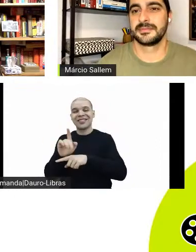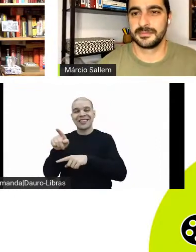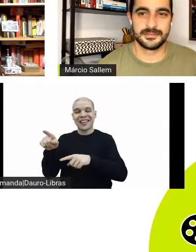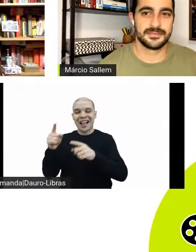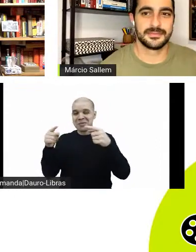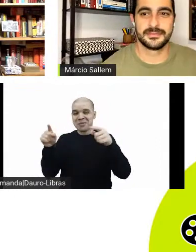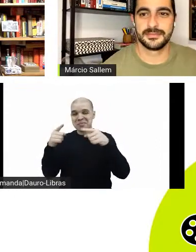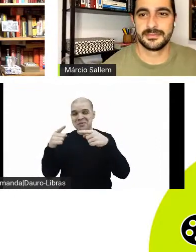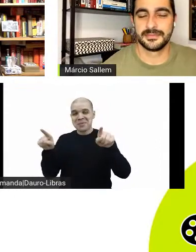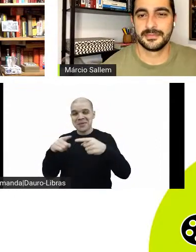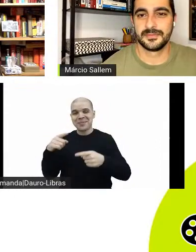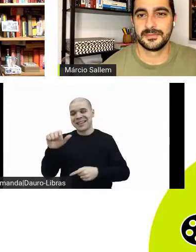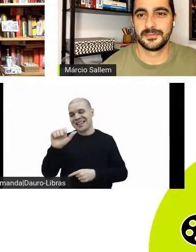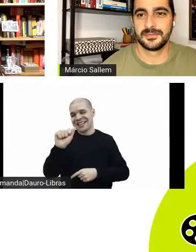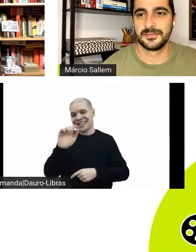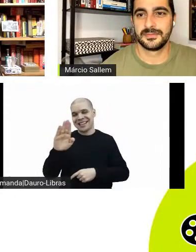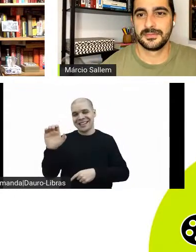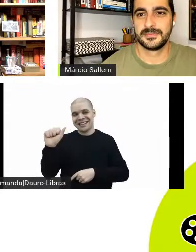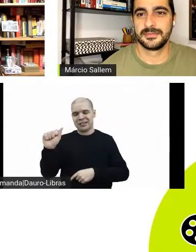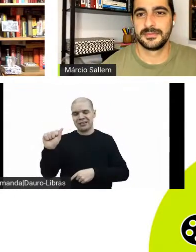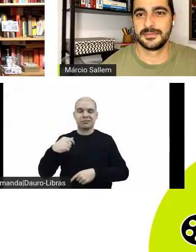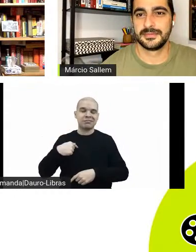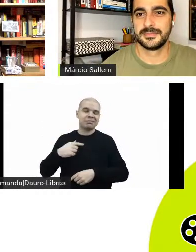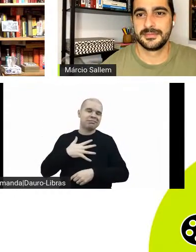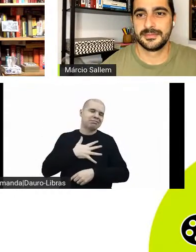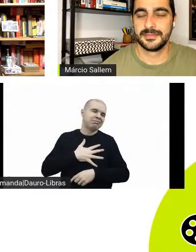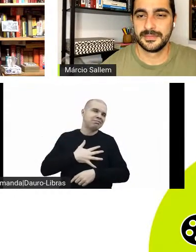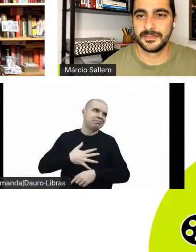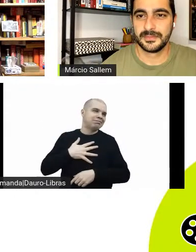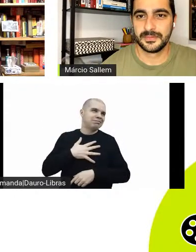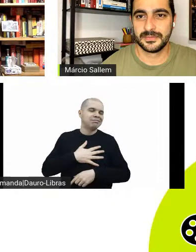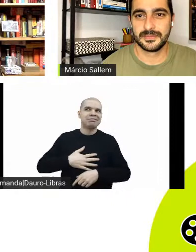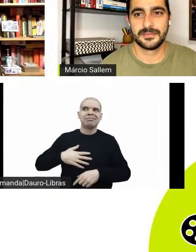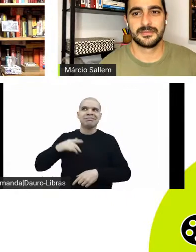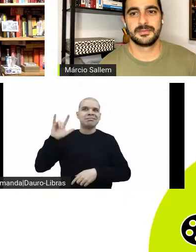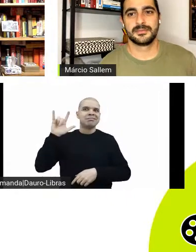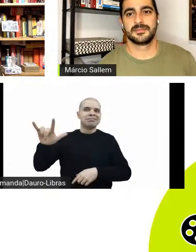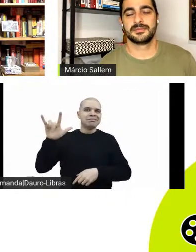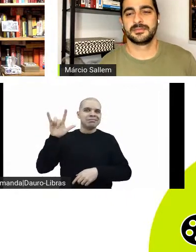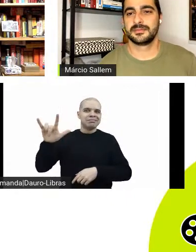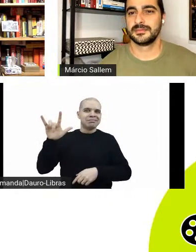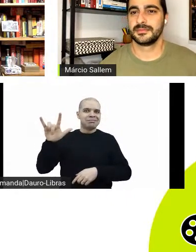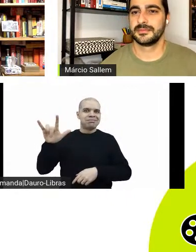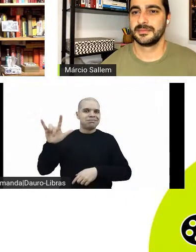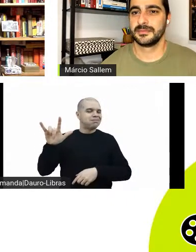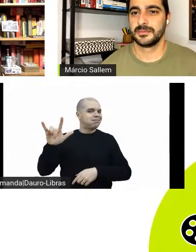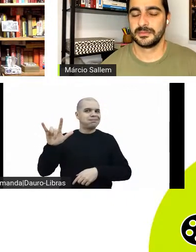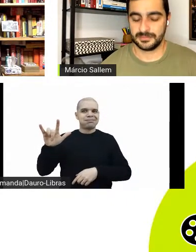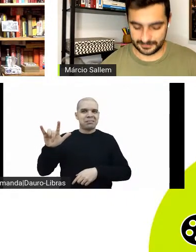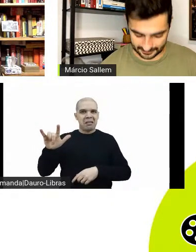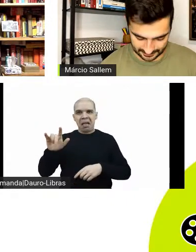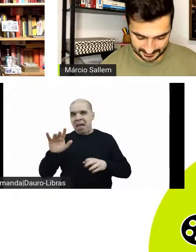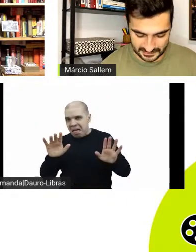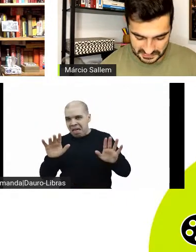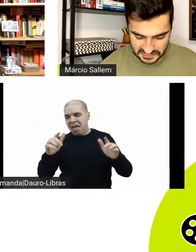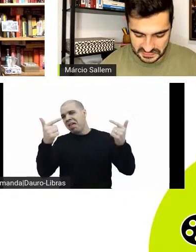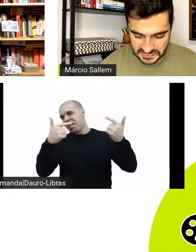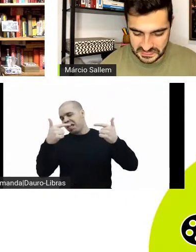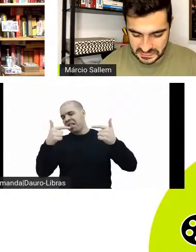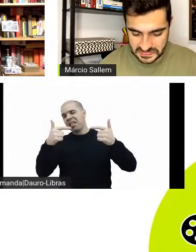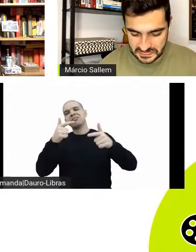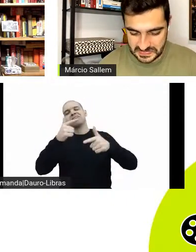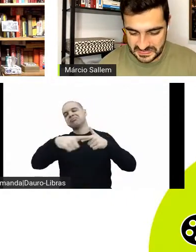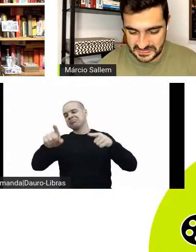porque não tem como você ficar parado com o ABBA ali, Dancing Queen, que fica aqui, em looping na nossa memória, o pessoal